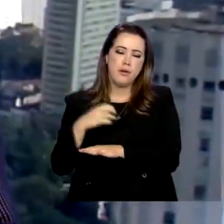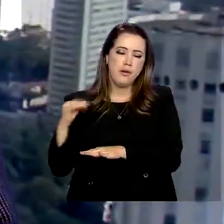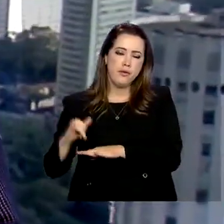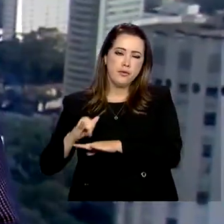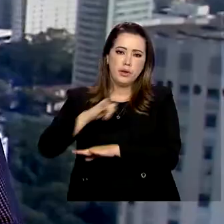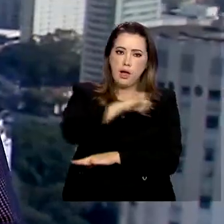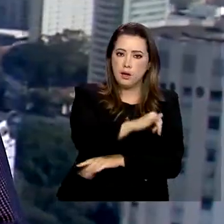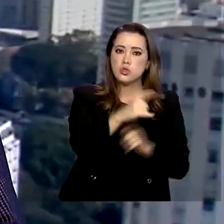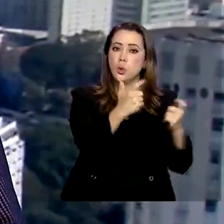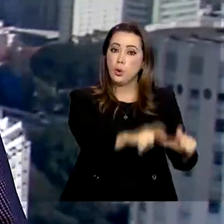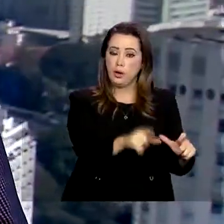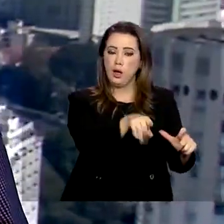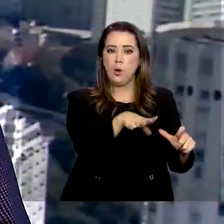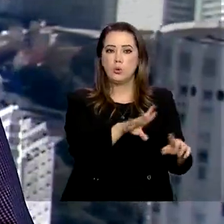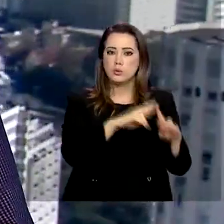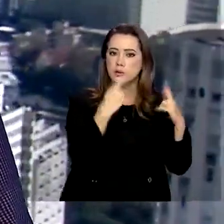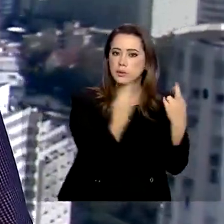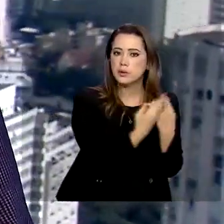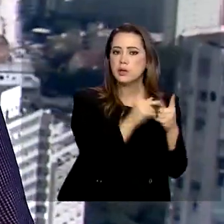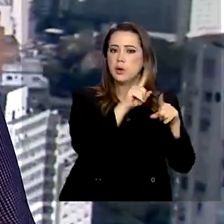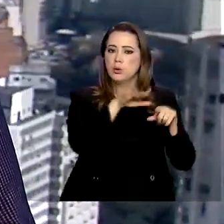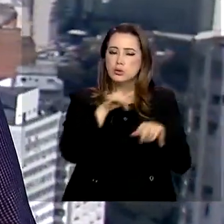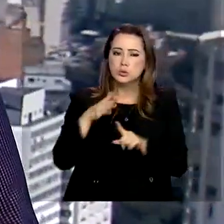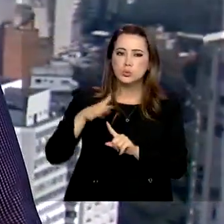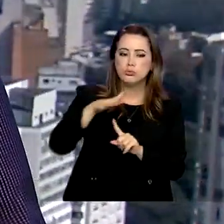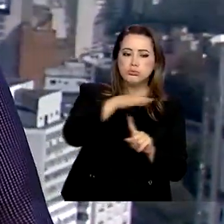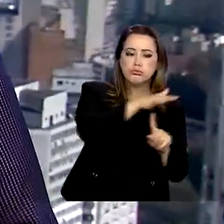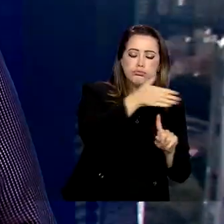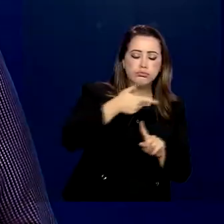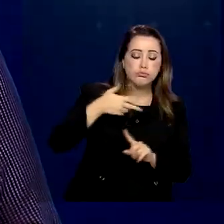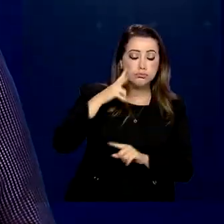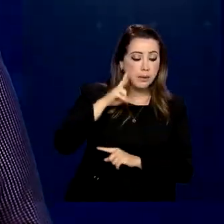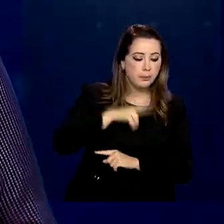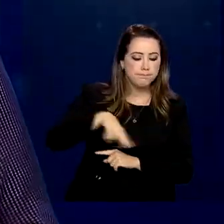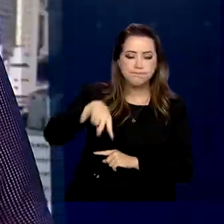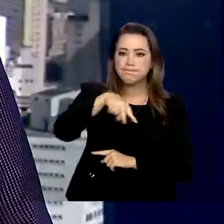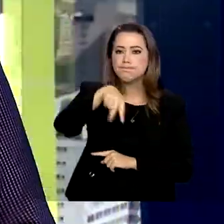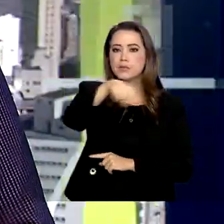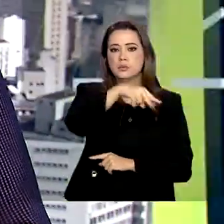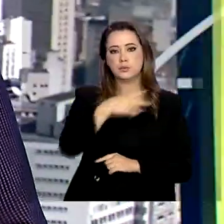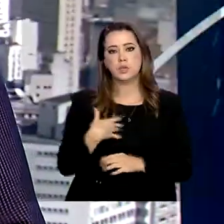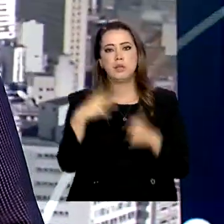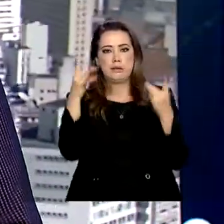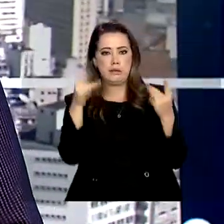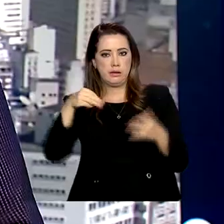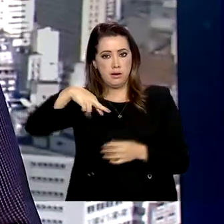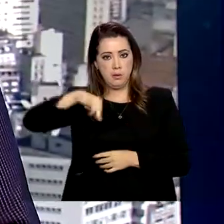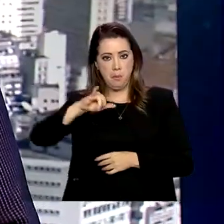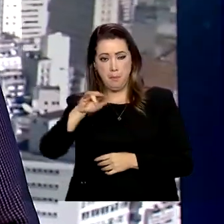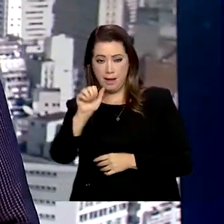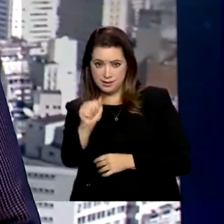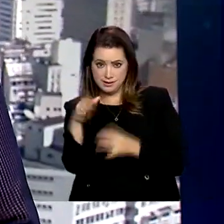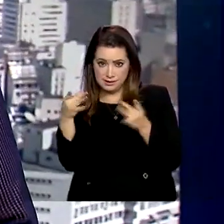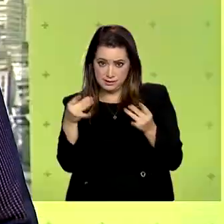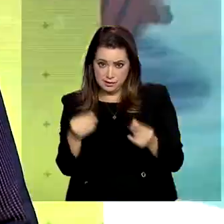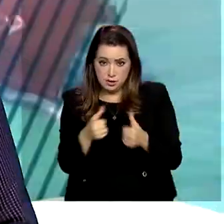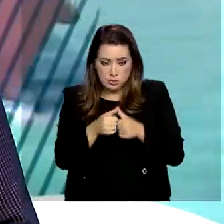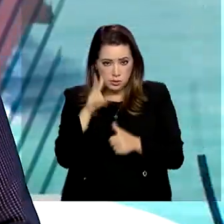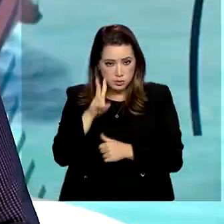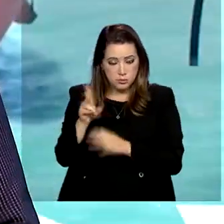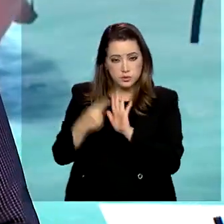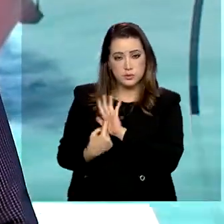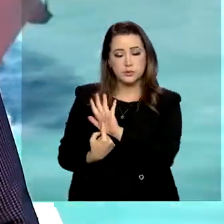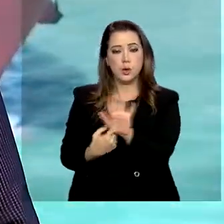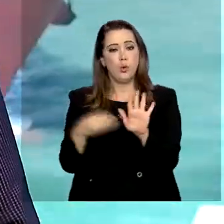se reúne com autoridades locais e sobrevoa a região. A nossa repórter Márcia Fernandes já está lá e mostra